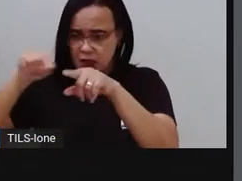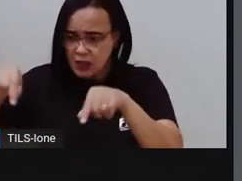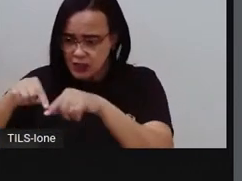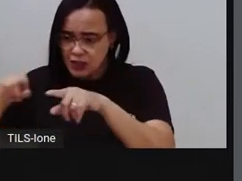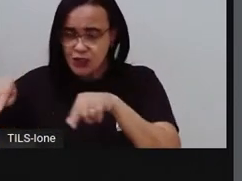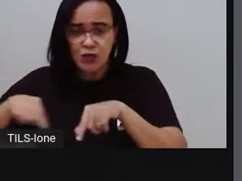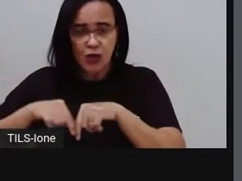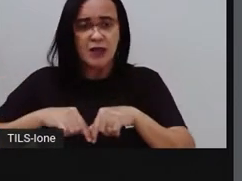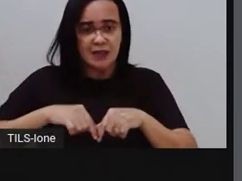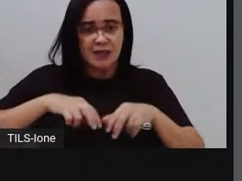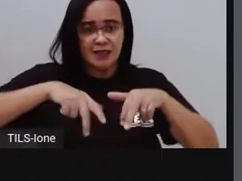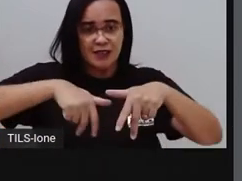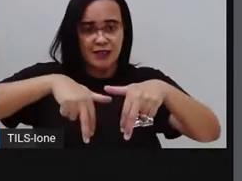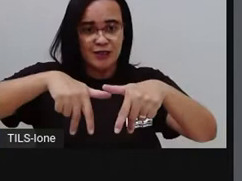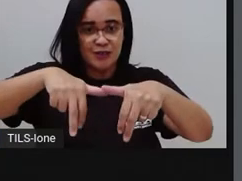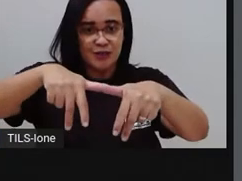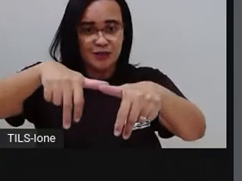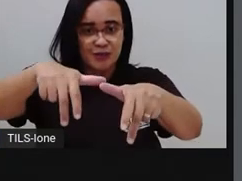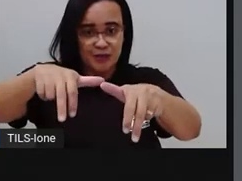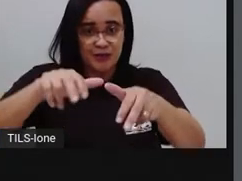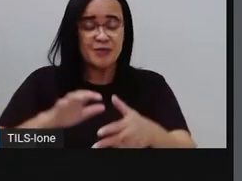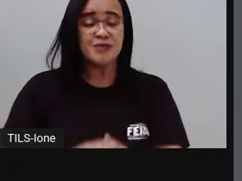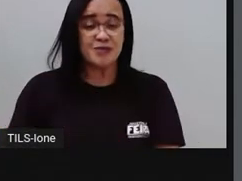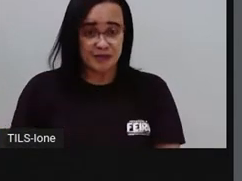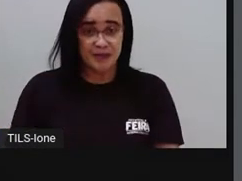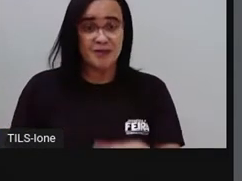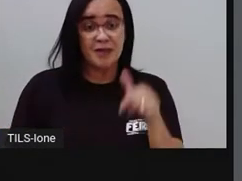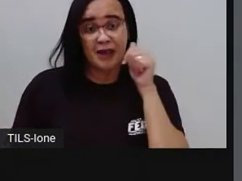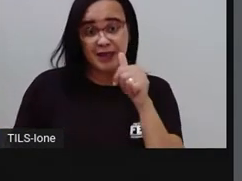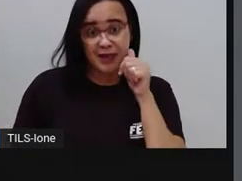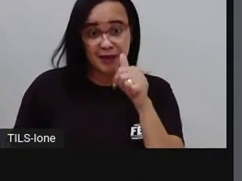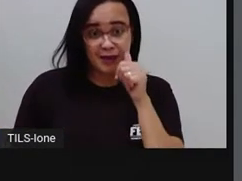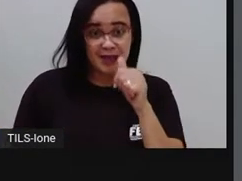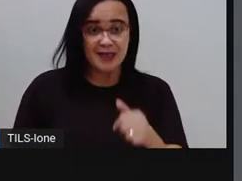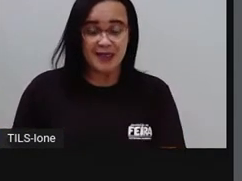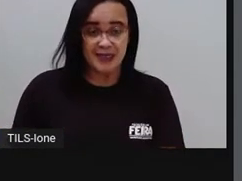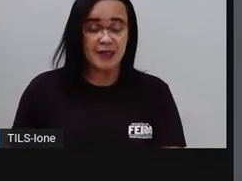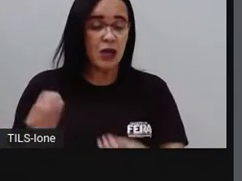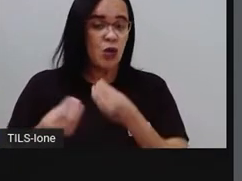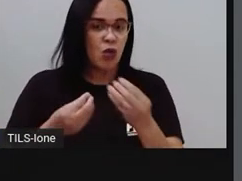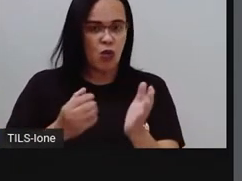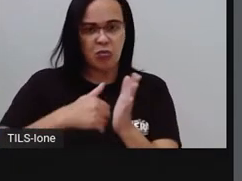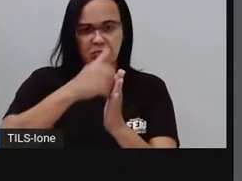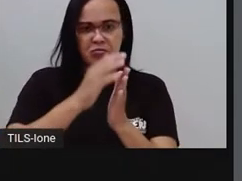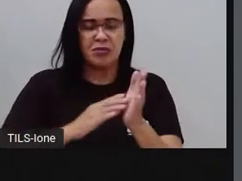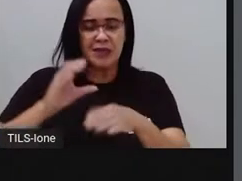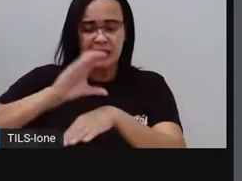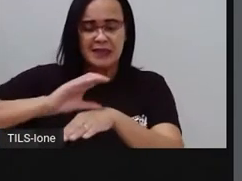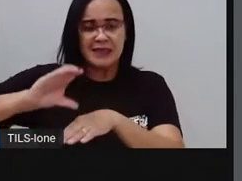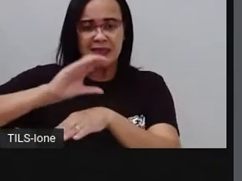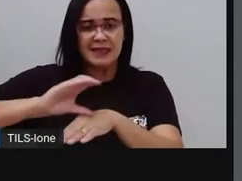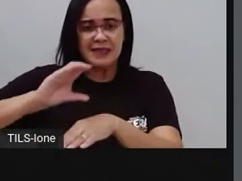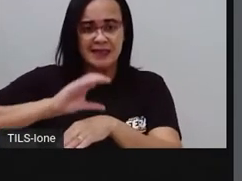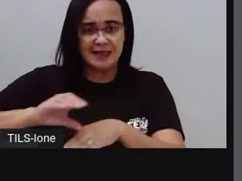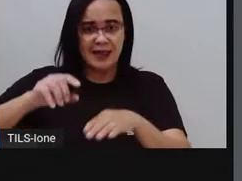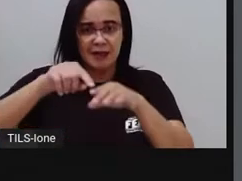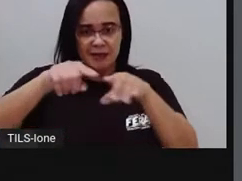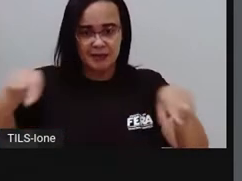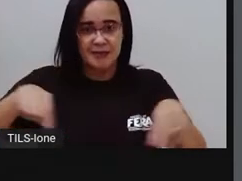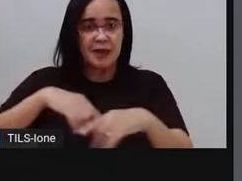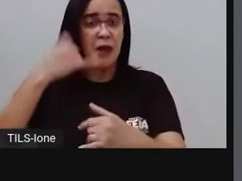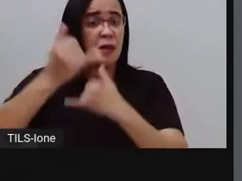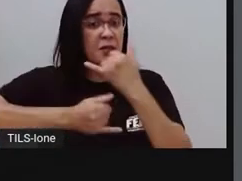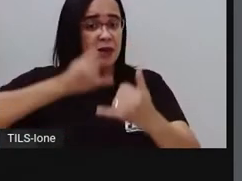calçada da casa da Catapimba é de cimento, todo riscado. E é lá que as meninas brincam de...